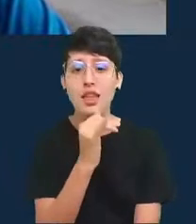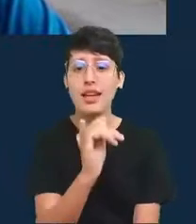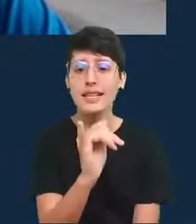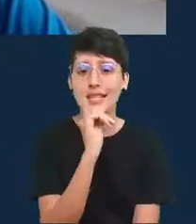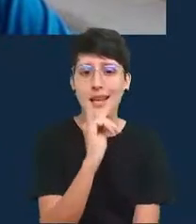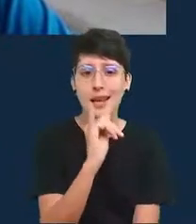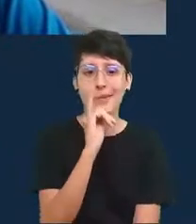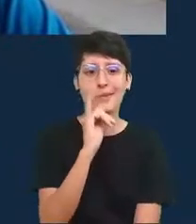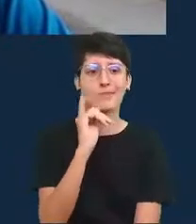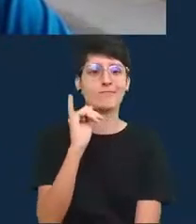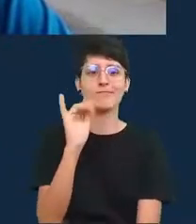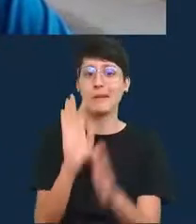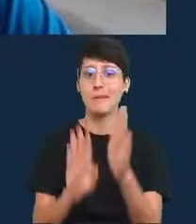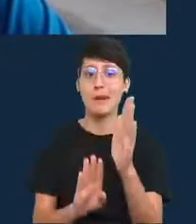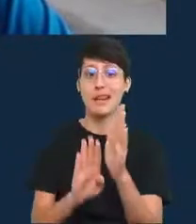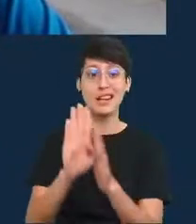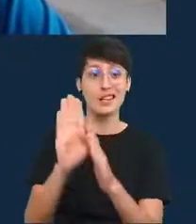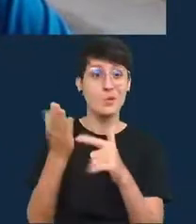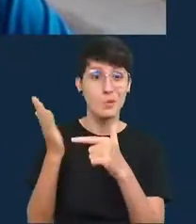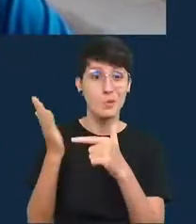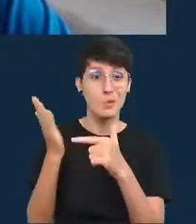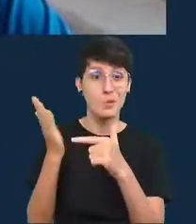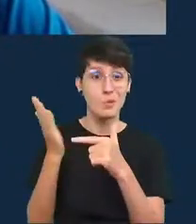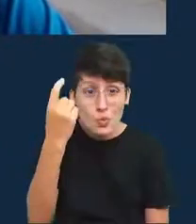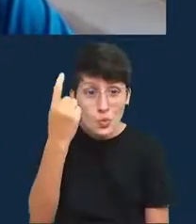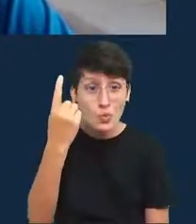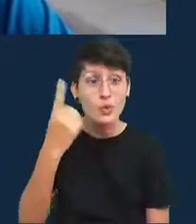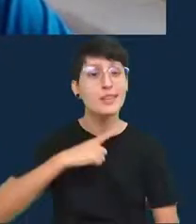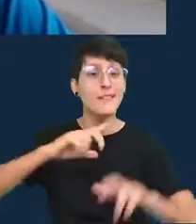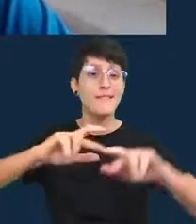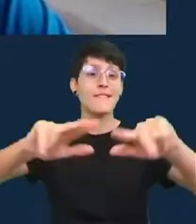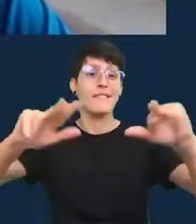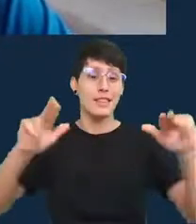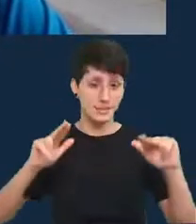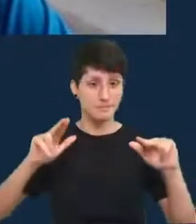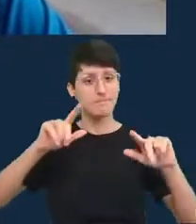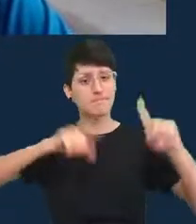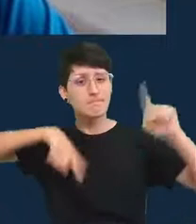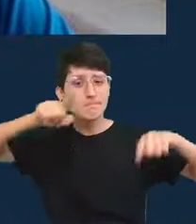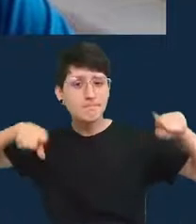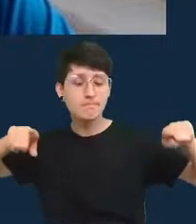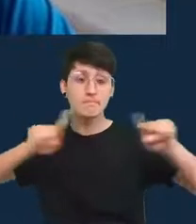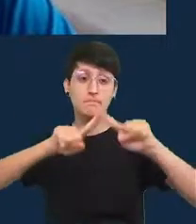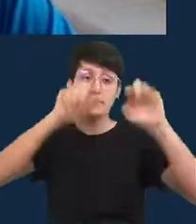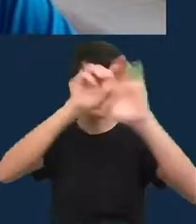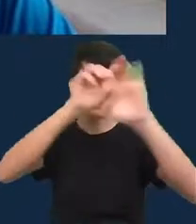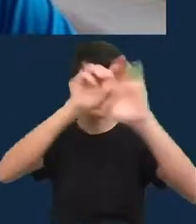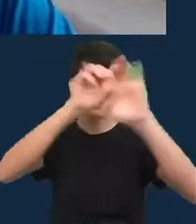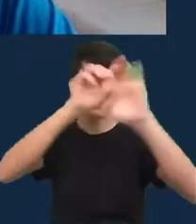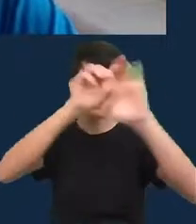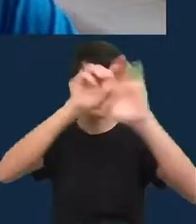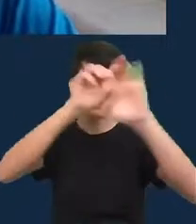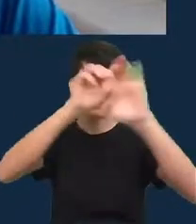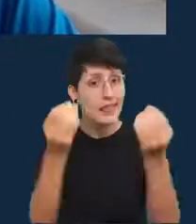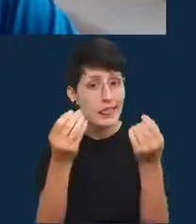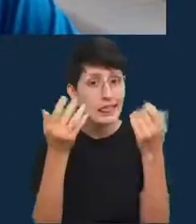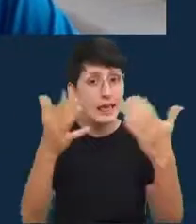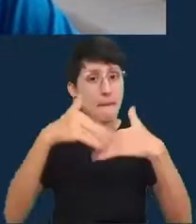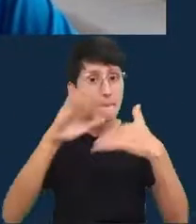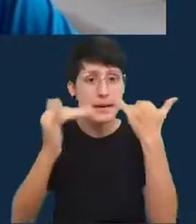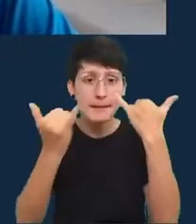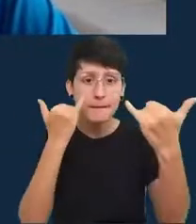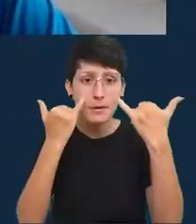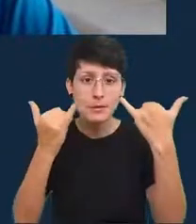não mostra uma linha só mostra várias linhas e um intervalo mas é ótimo no sentido de que você transmite mais informações porque há uma informação que está